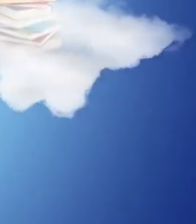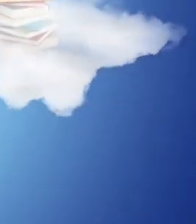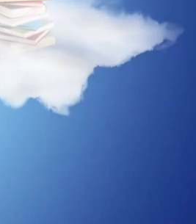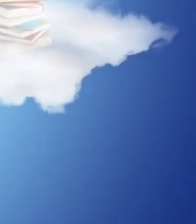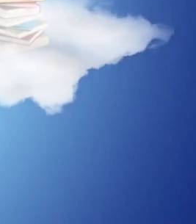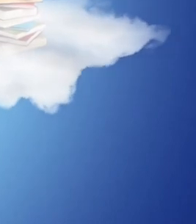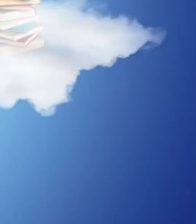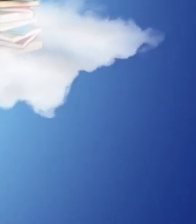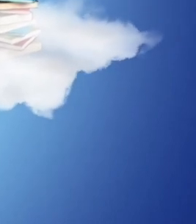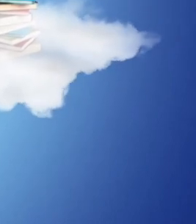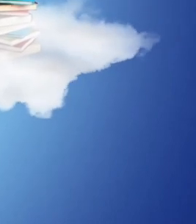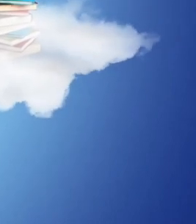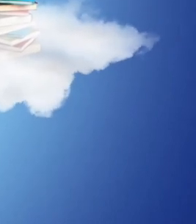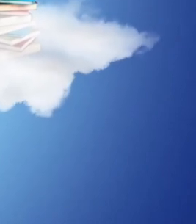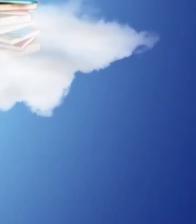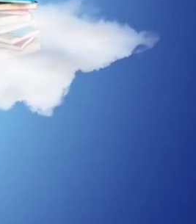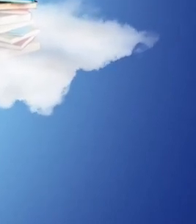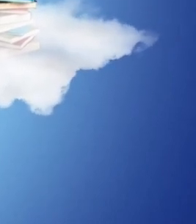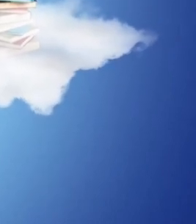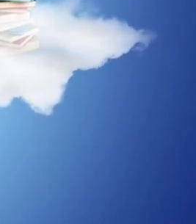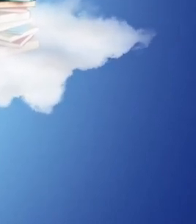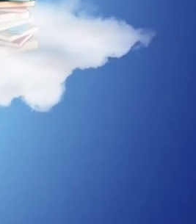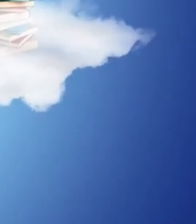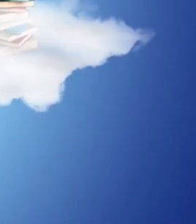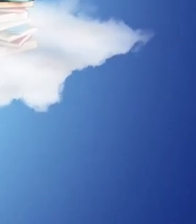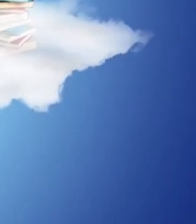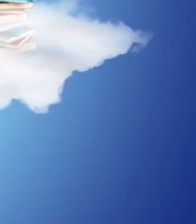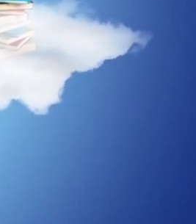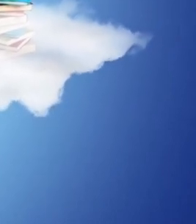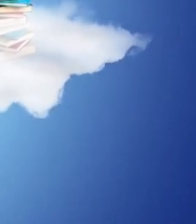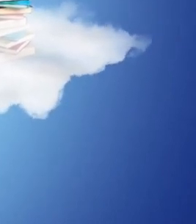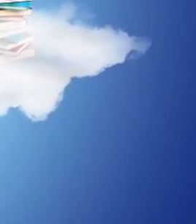E as rimas boa leitura e até a próxima aula.